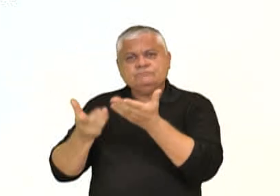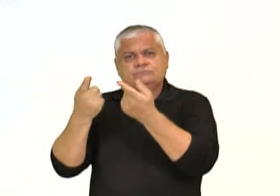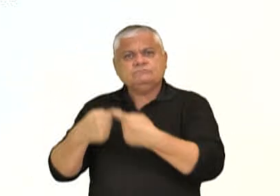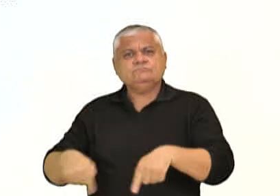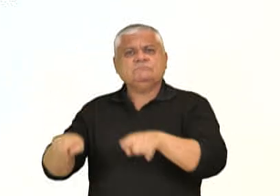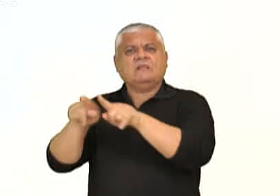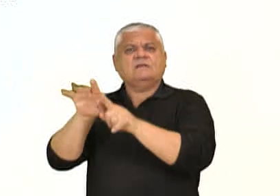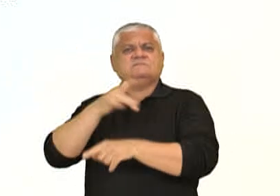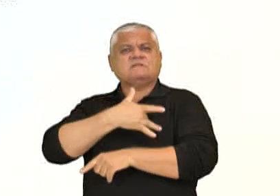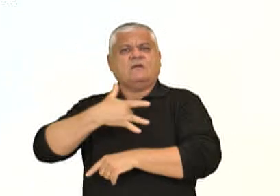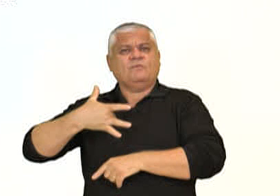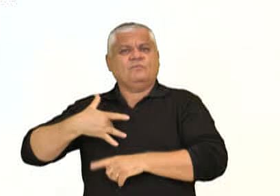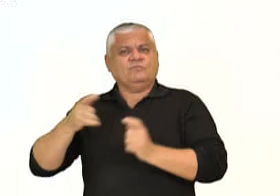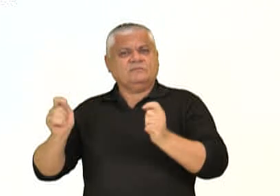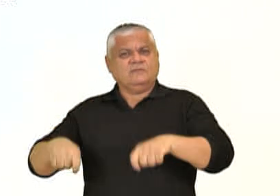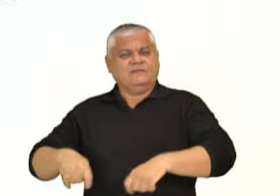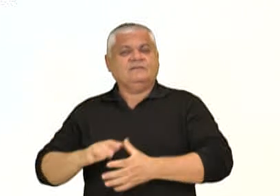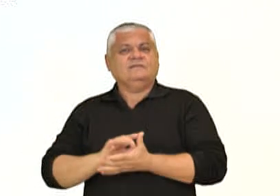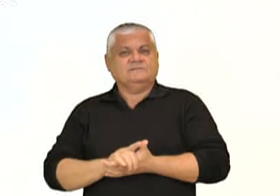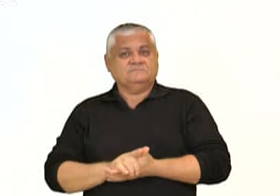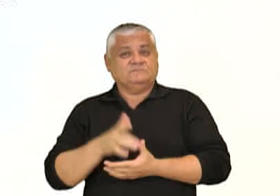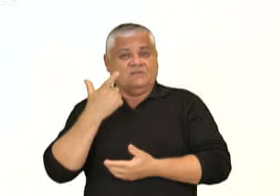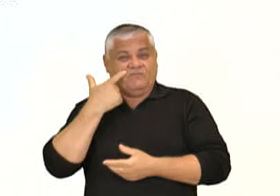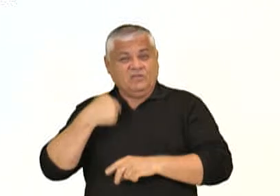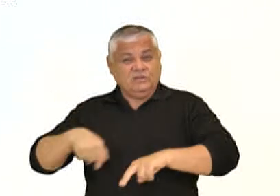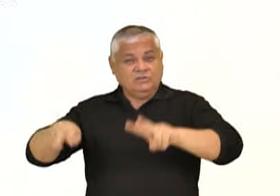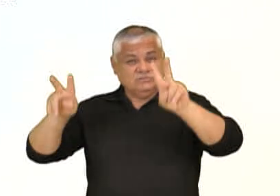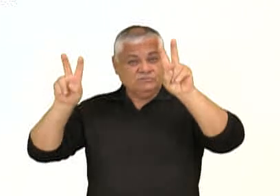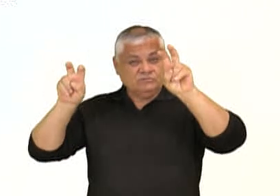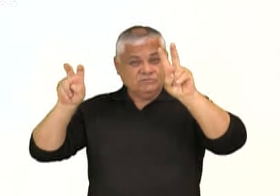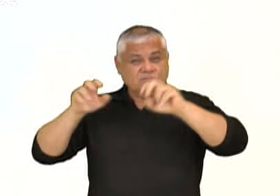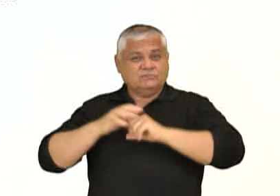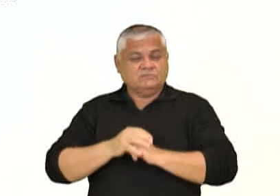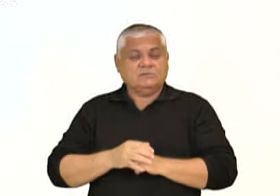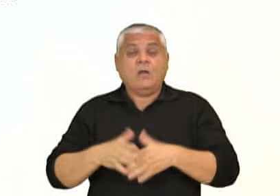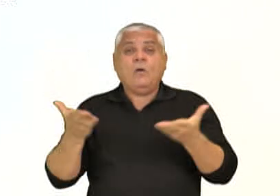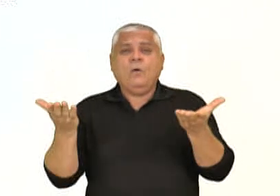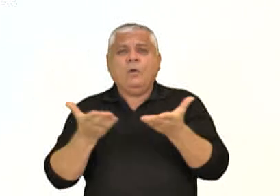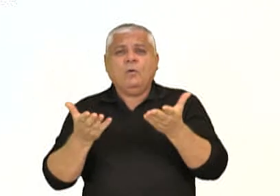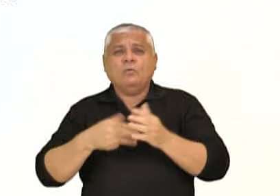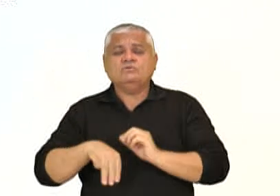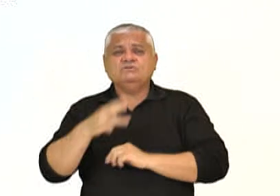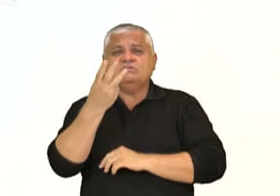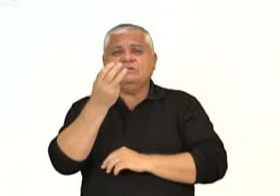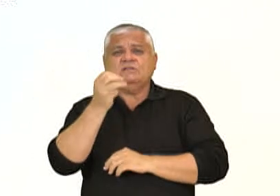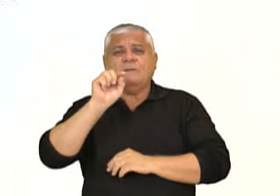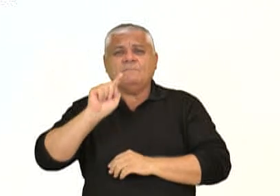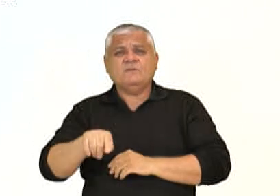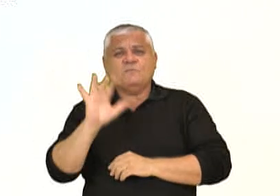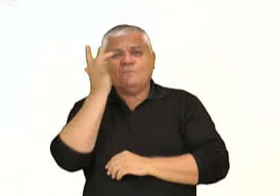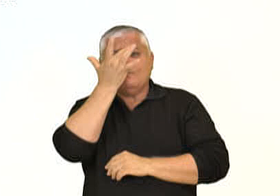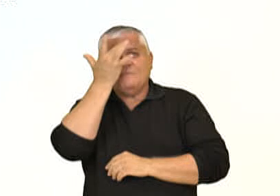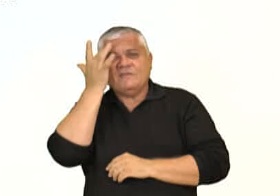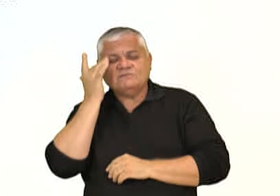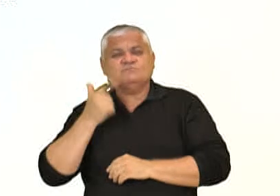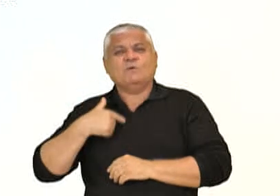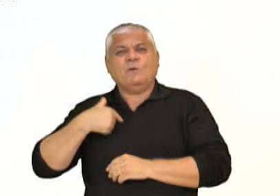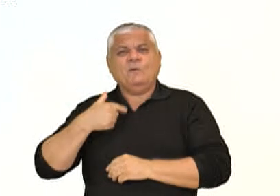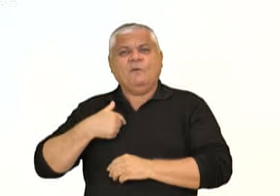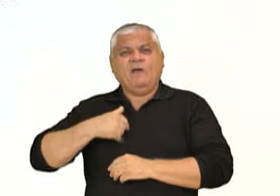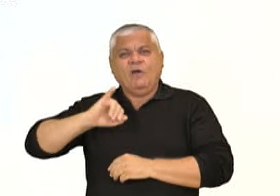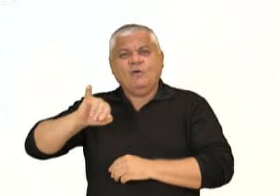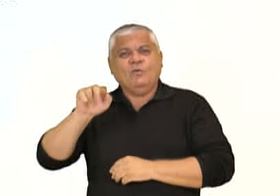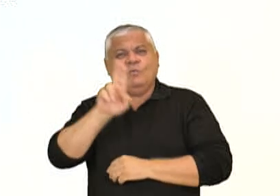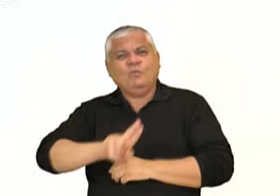um pouco, né? Bom, bastante, a verdade é maneira de escrever o título. Atualmente, mais de 30 mil pessoas se beneficiam da ecoterapia.